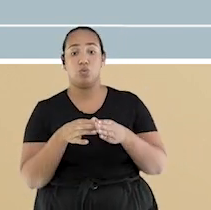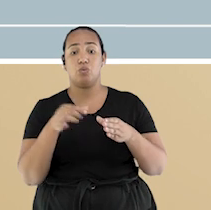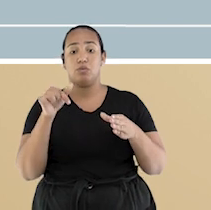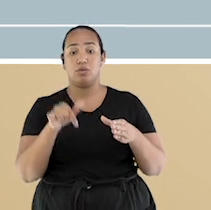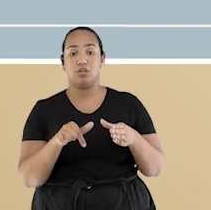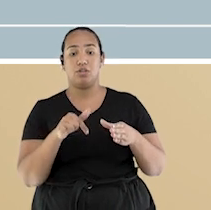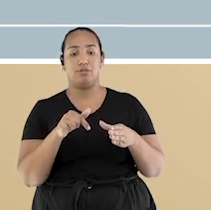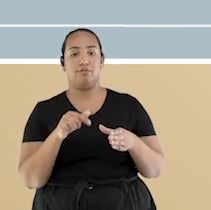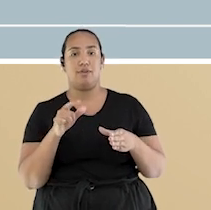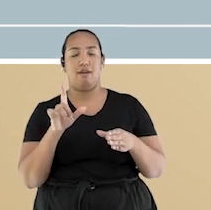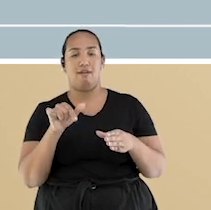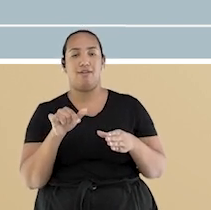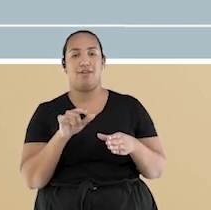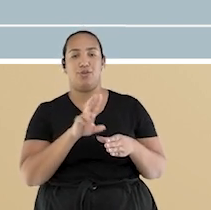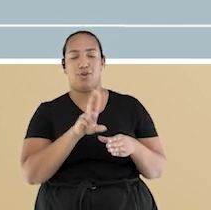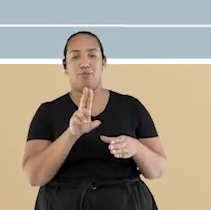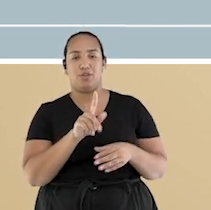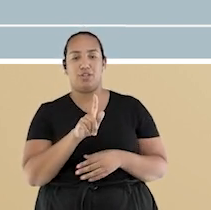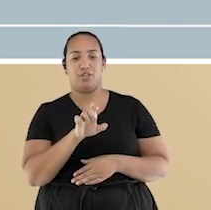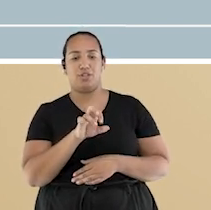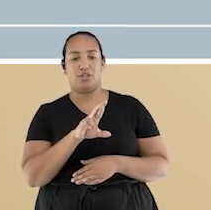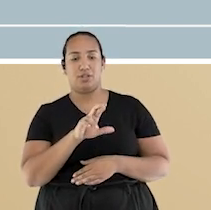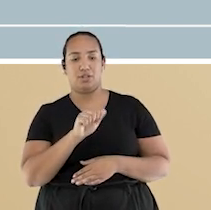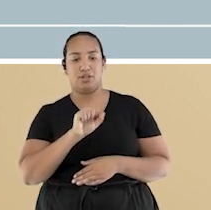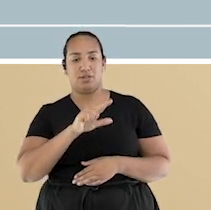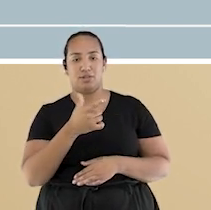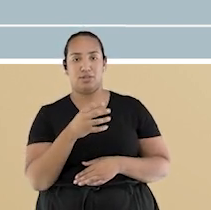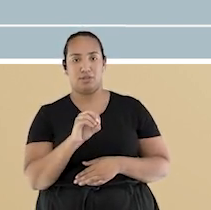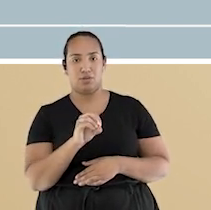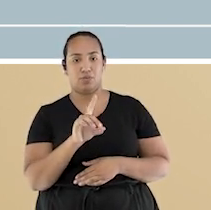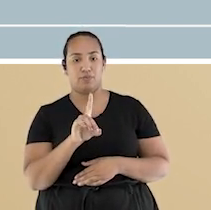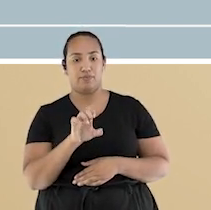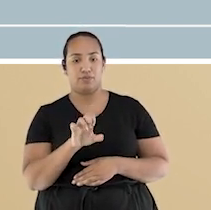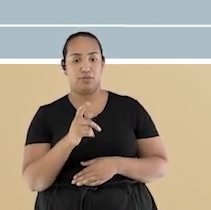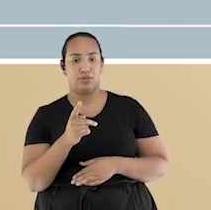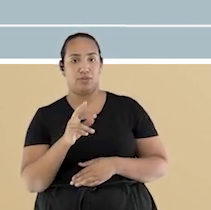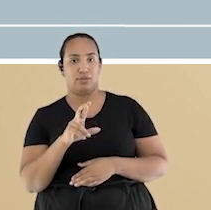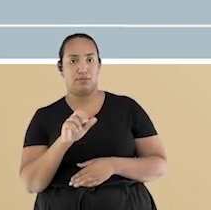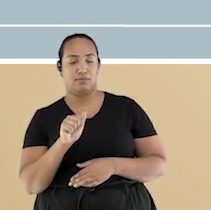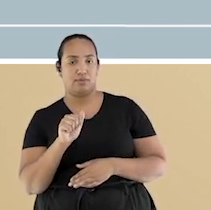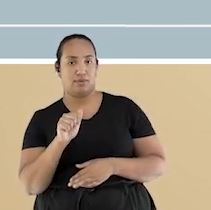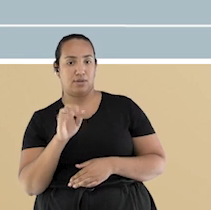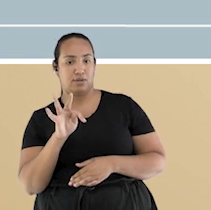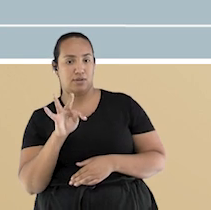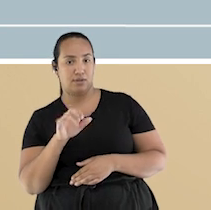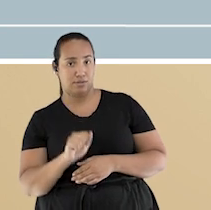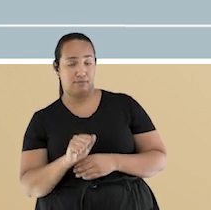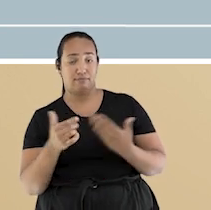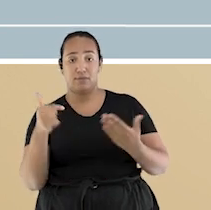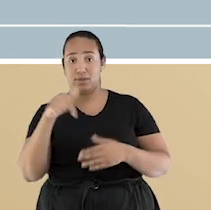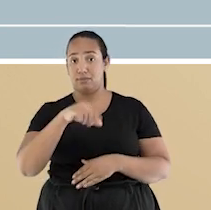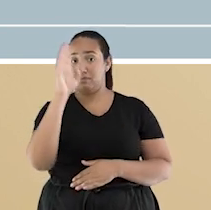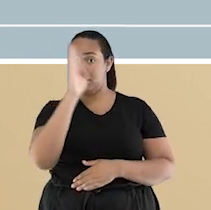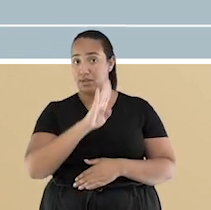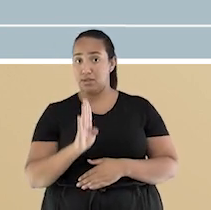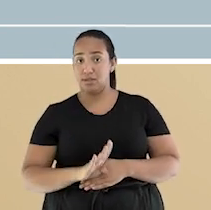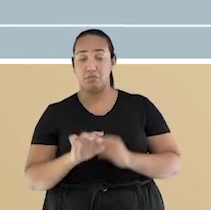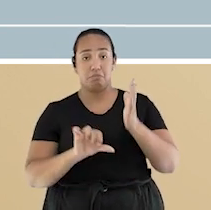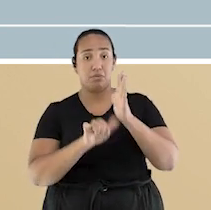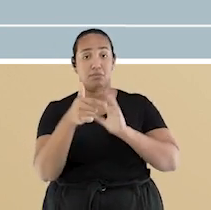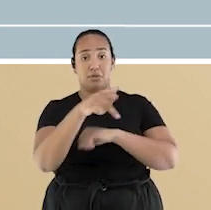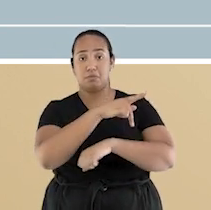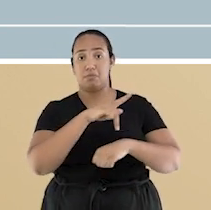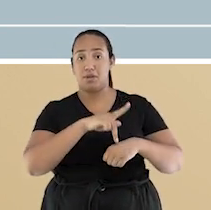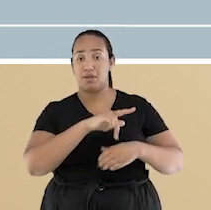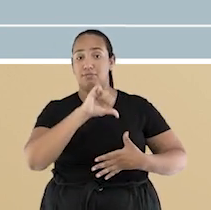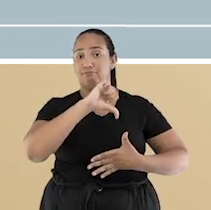ficou conhecida como Geração de Prata. O Brasil foi o primeiro país sul-americano a ganhar uma medalha olímpica no